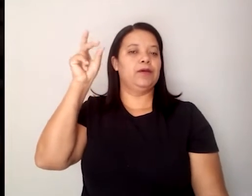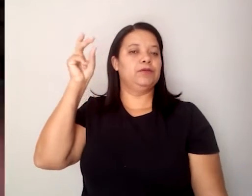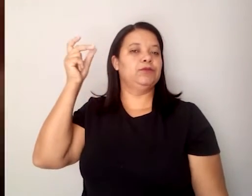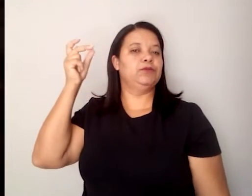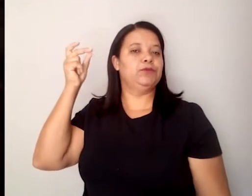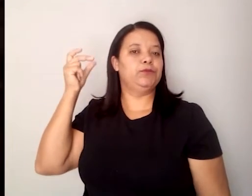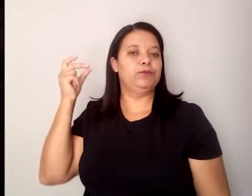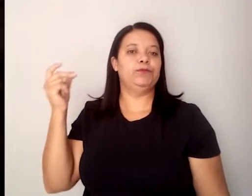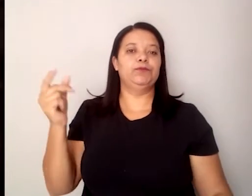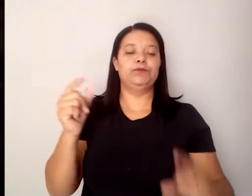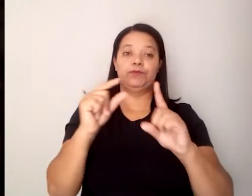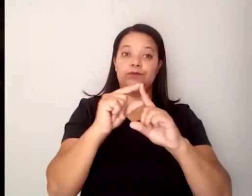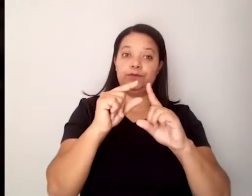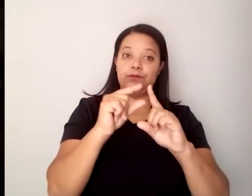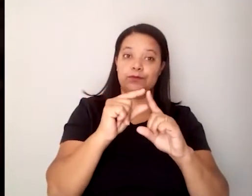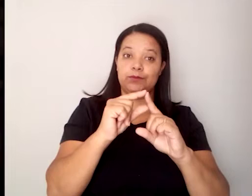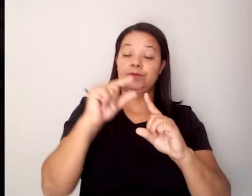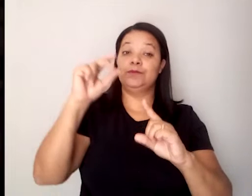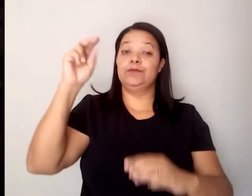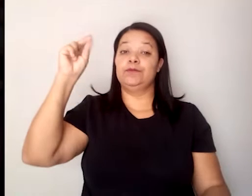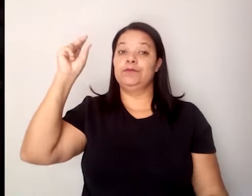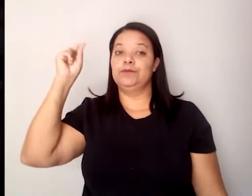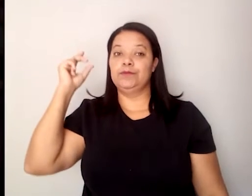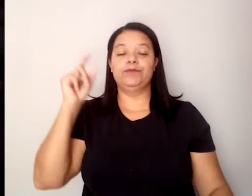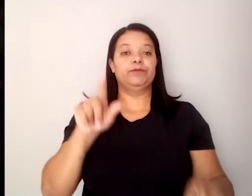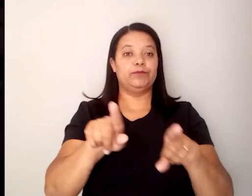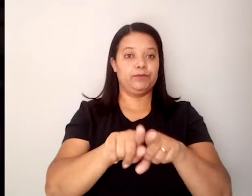palavras antigas também vêm.